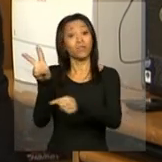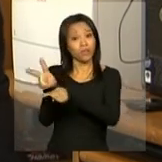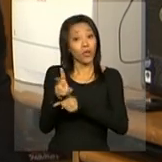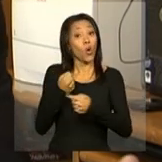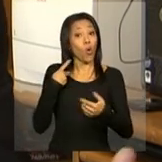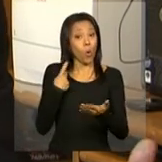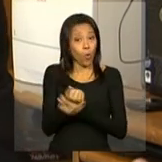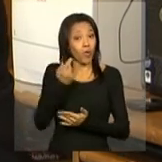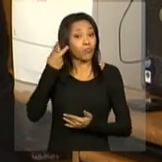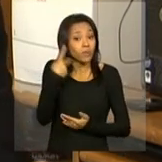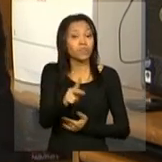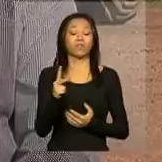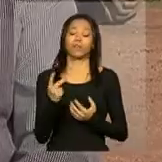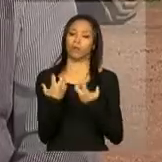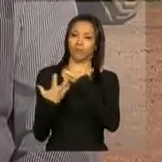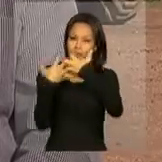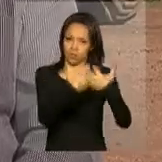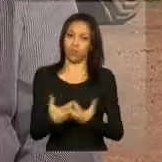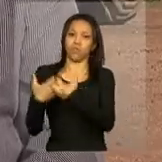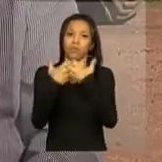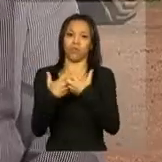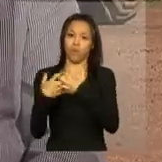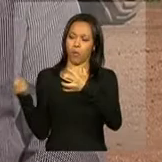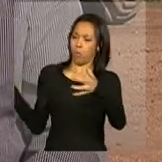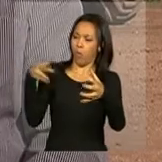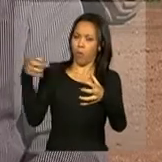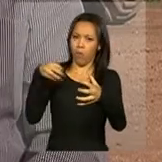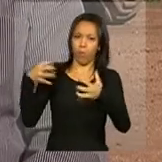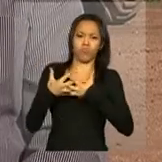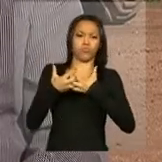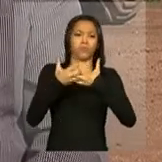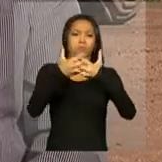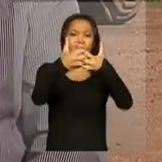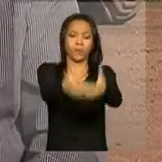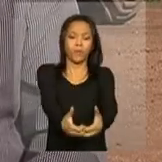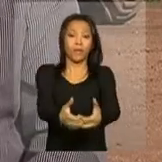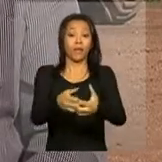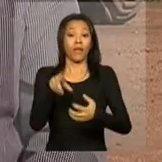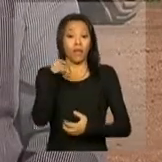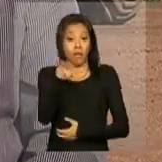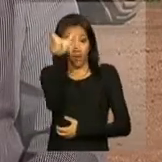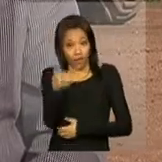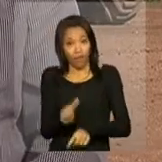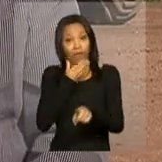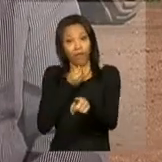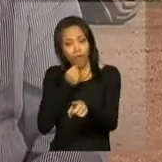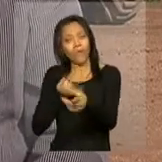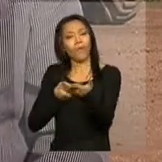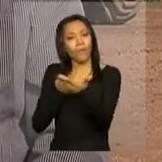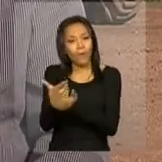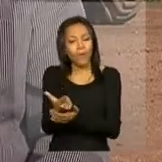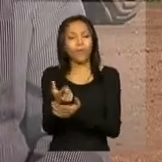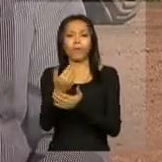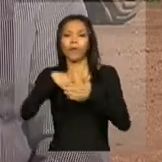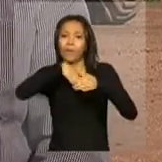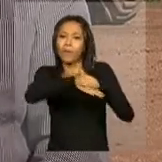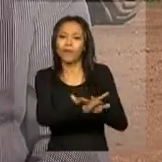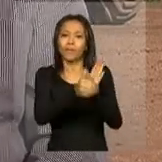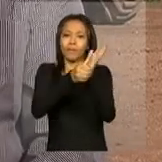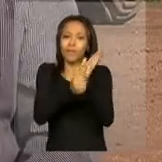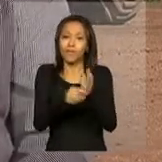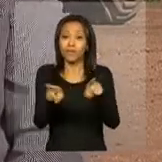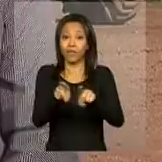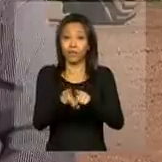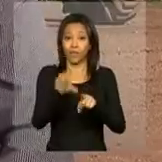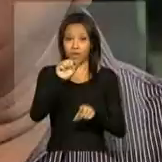caminhão para puxar a sua produção. Barra ainda planeja construir os próprios silos para armazenar o milho e a soja